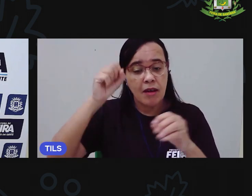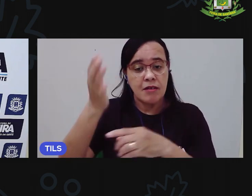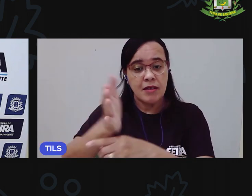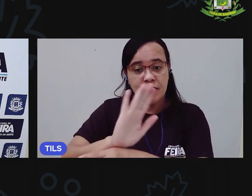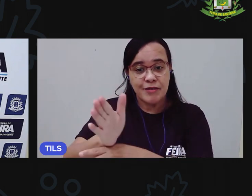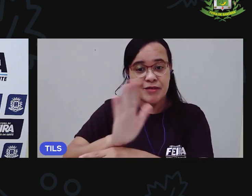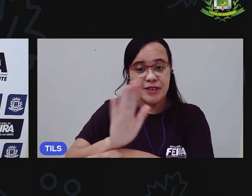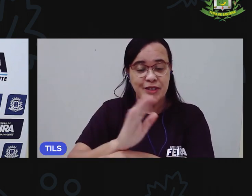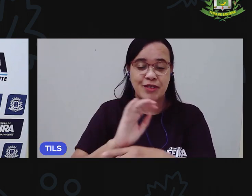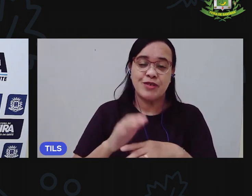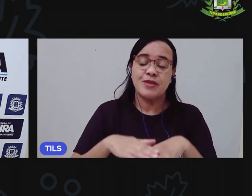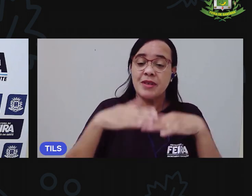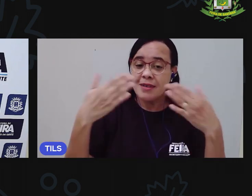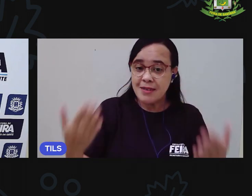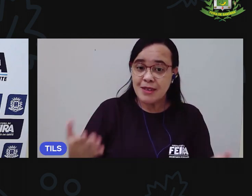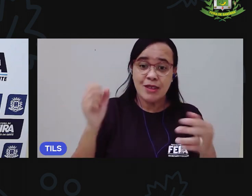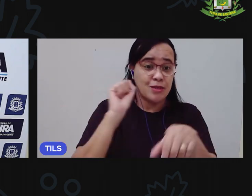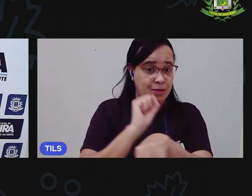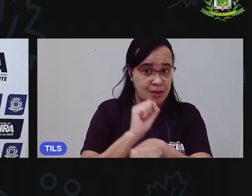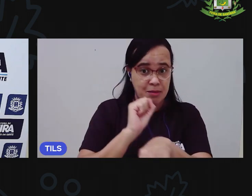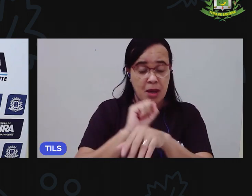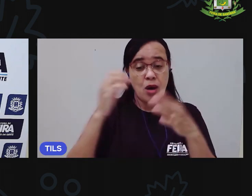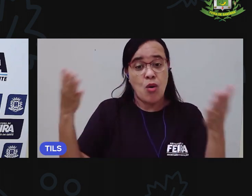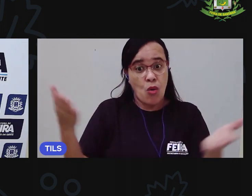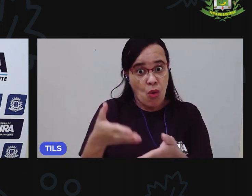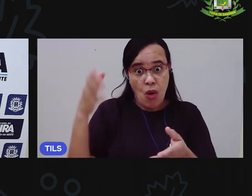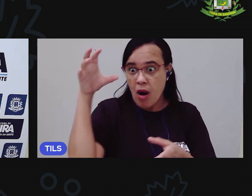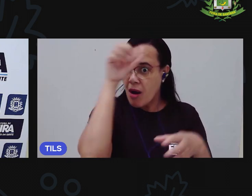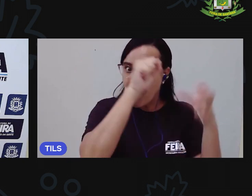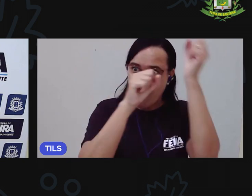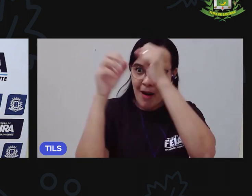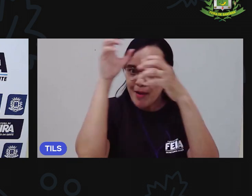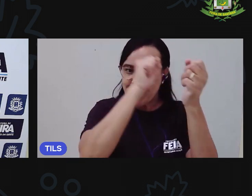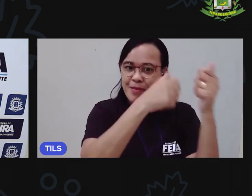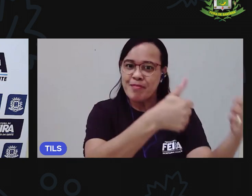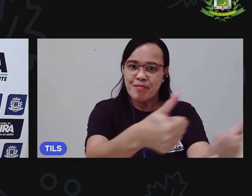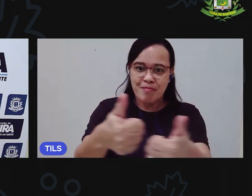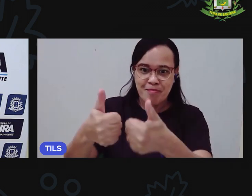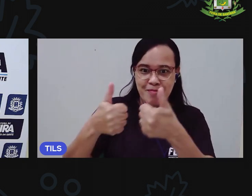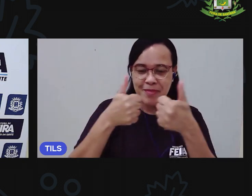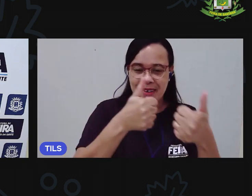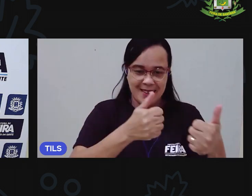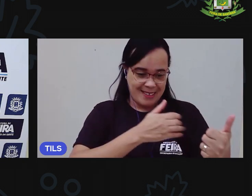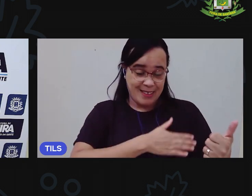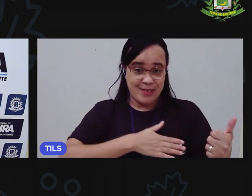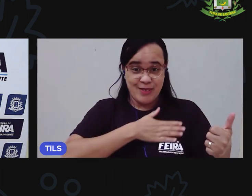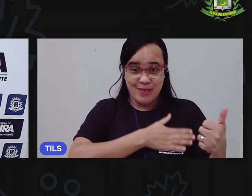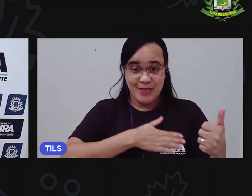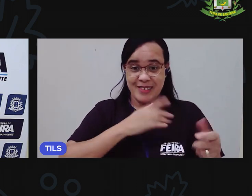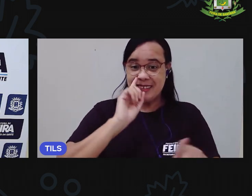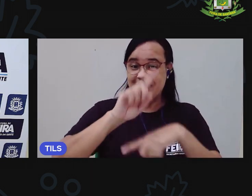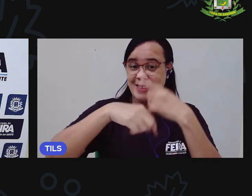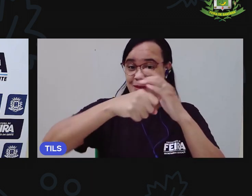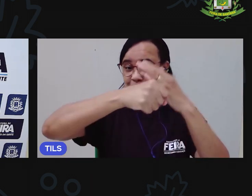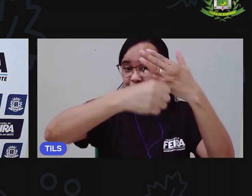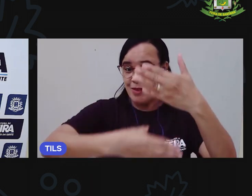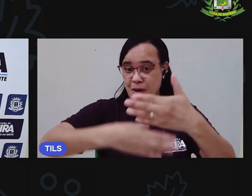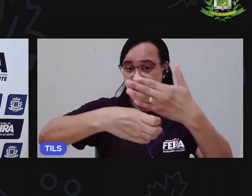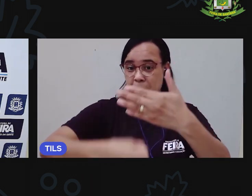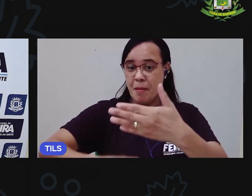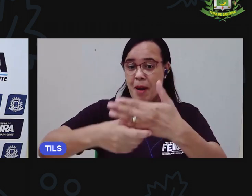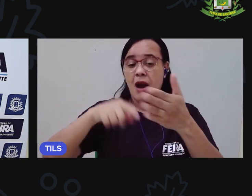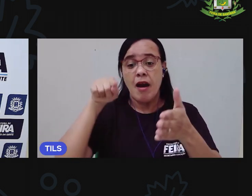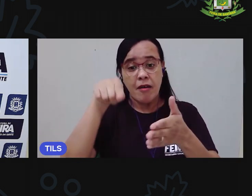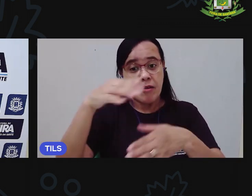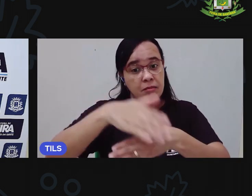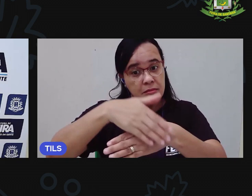Eu espero que você tenha aprendido bastante com essa aula e gostado. Escreva aí o que você mais gostou nessa aula, o que